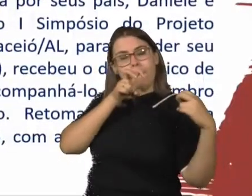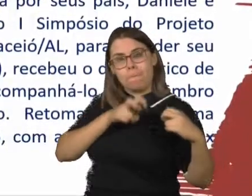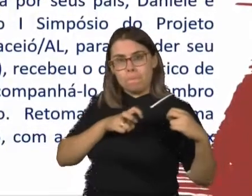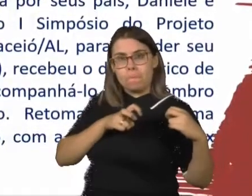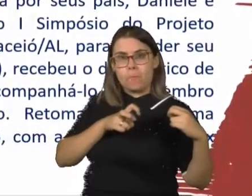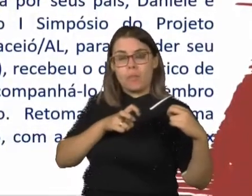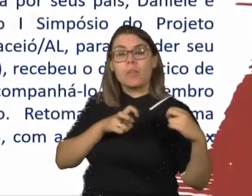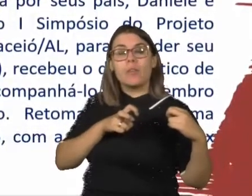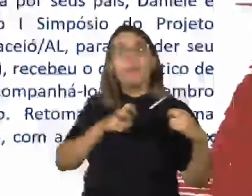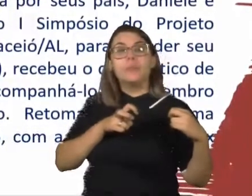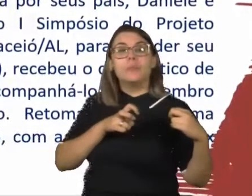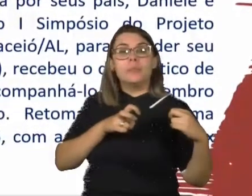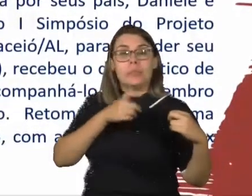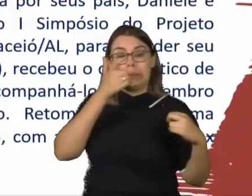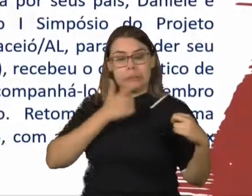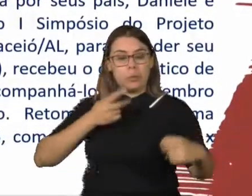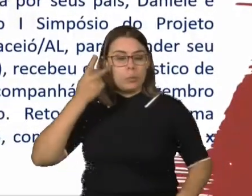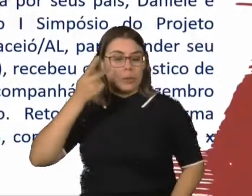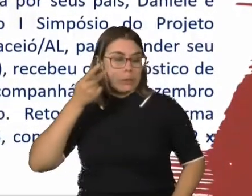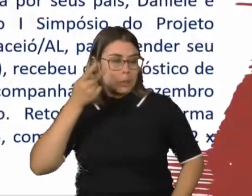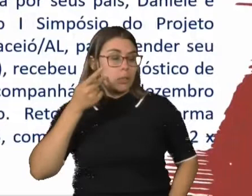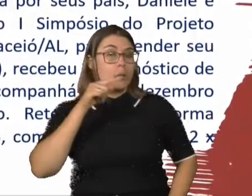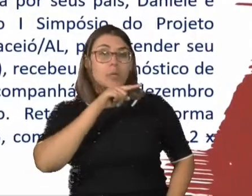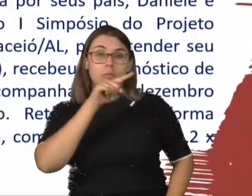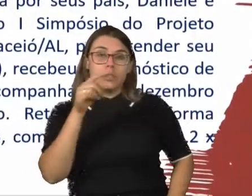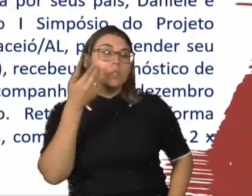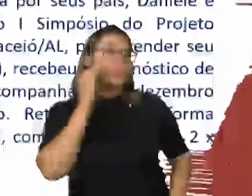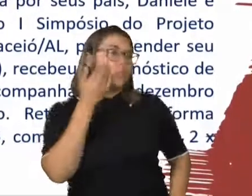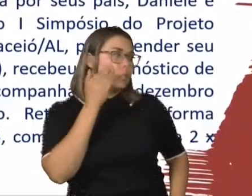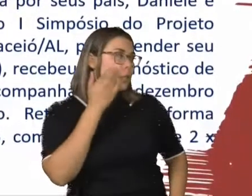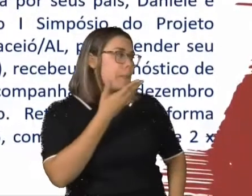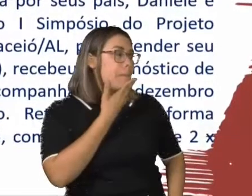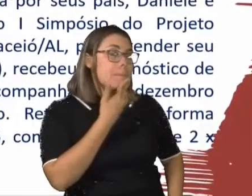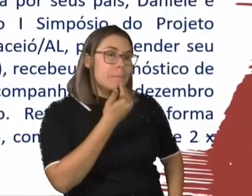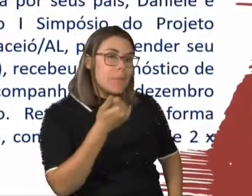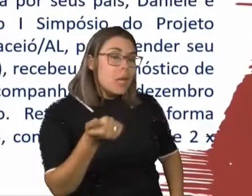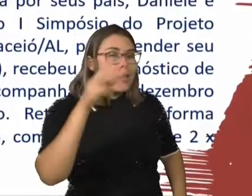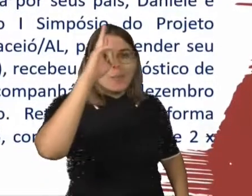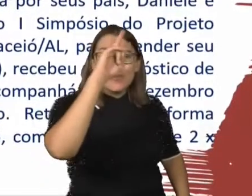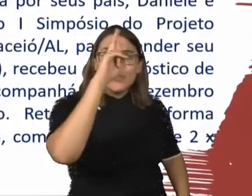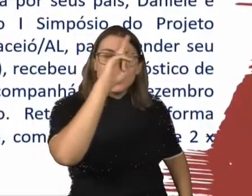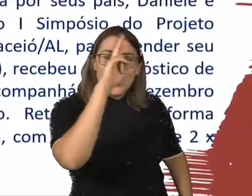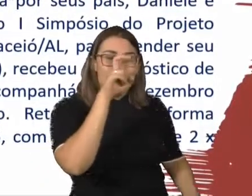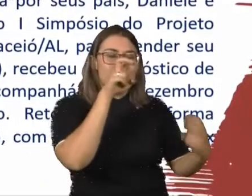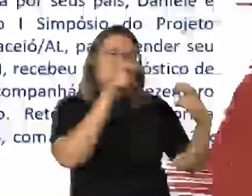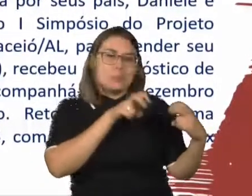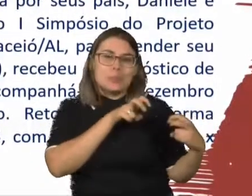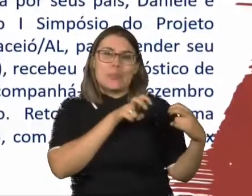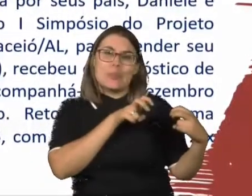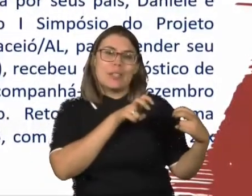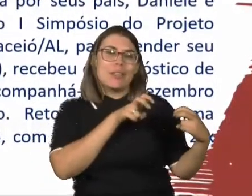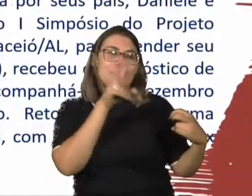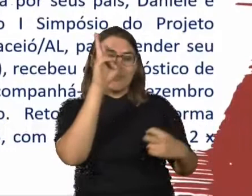eu descrevi o caso clínico, Alex, para que o pessoal possa acompanhar melhor essa história do Pedro, que como você bem conhece, é uma